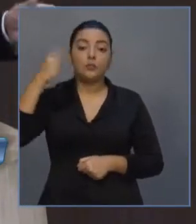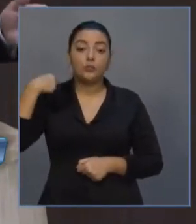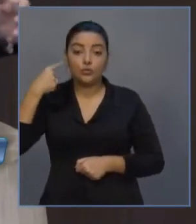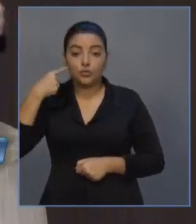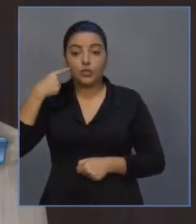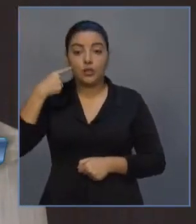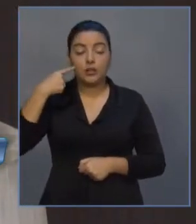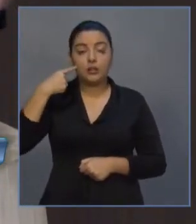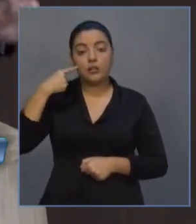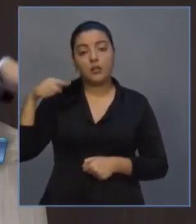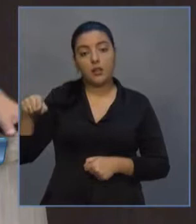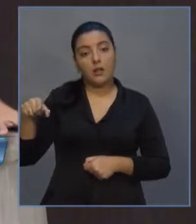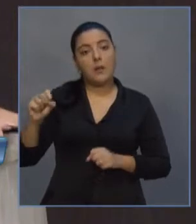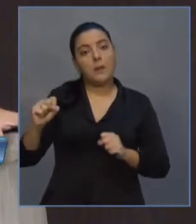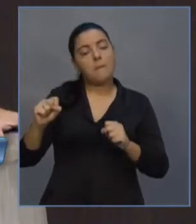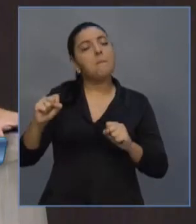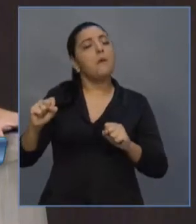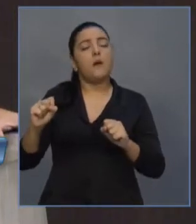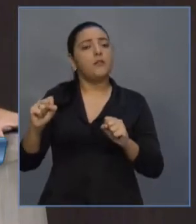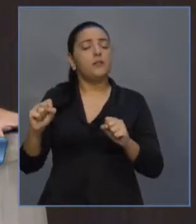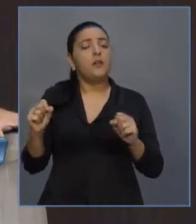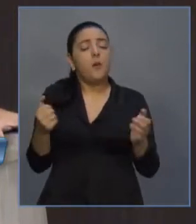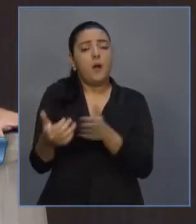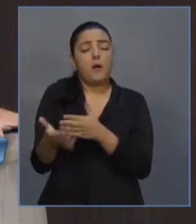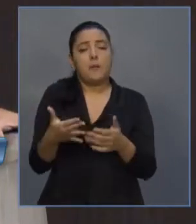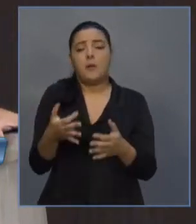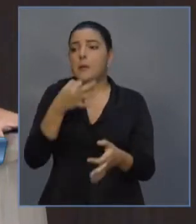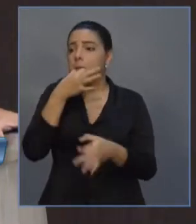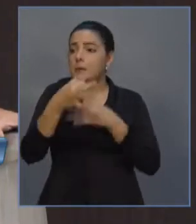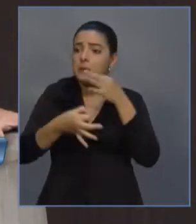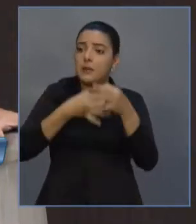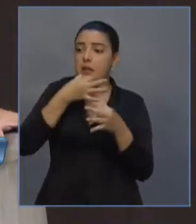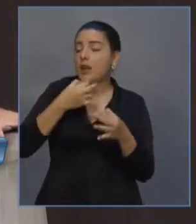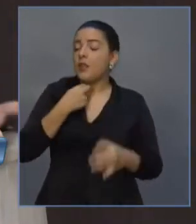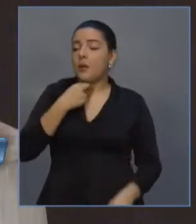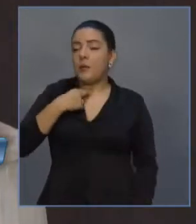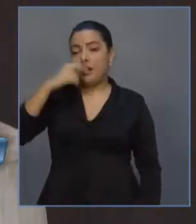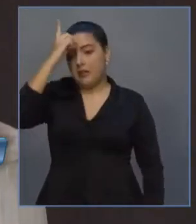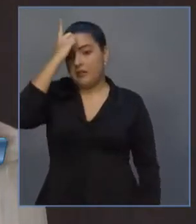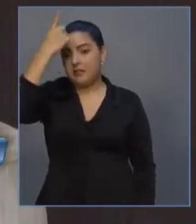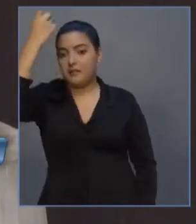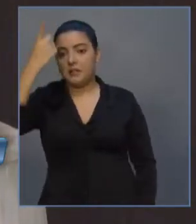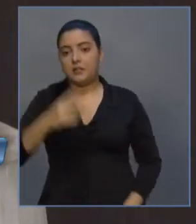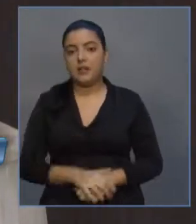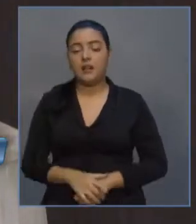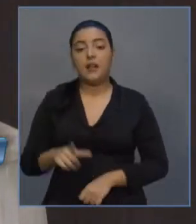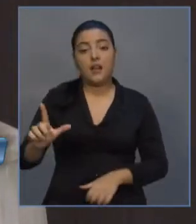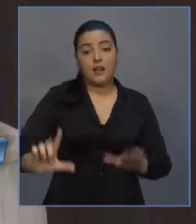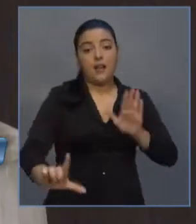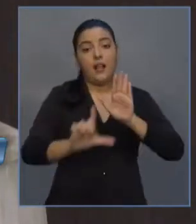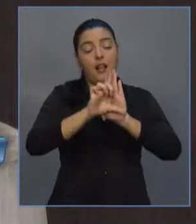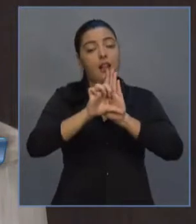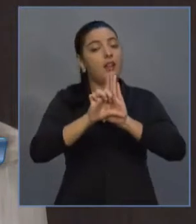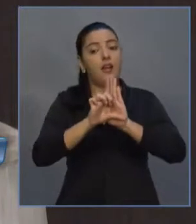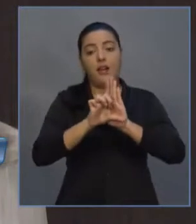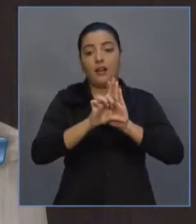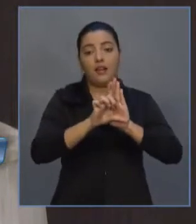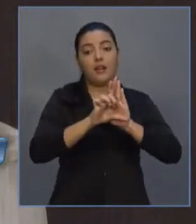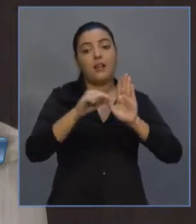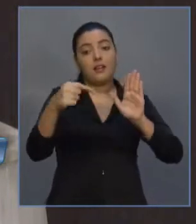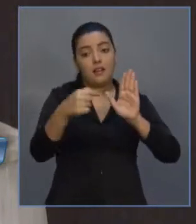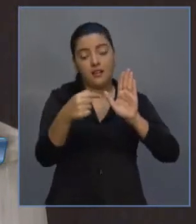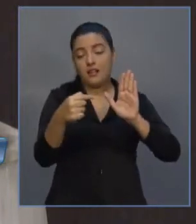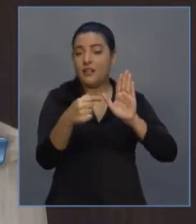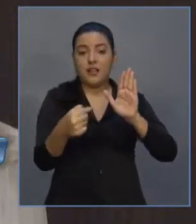obviamente, ele é interpretável. Agora, não dá para inventar. Isto aqui é uma ilegalidade sob janela de